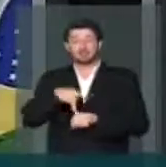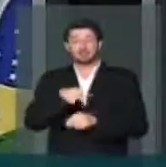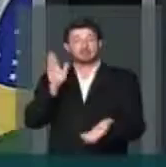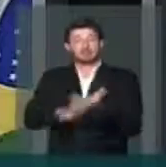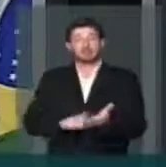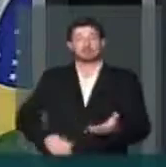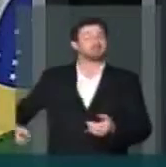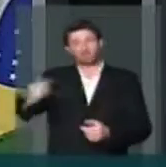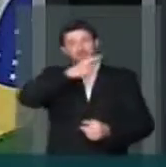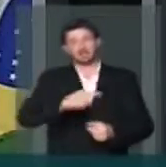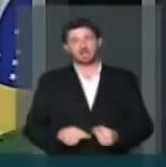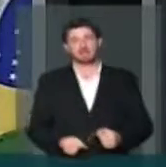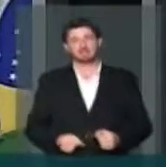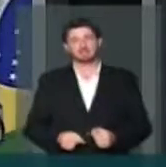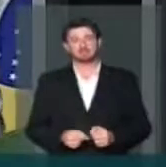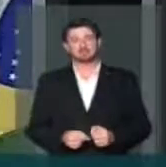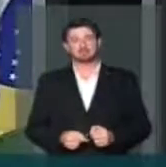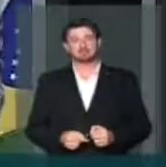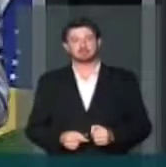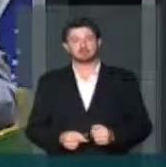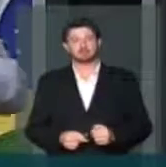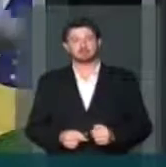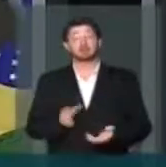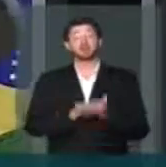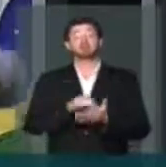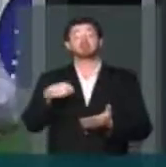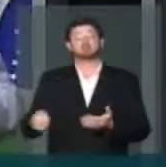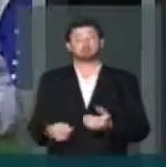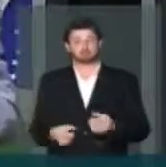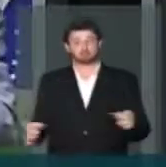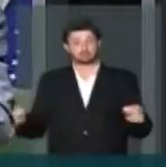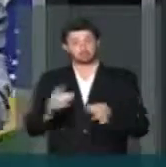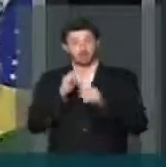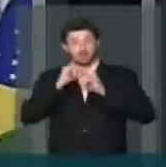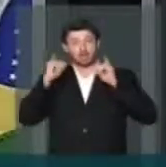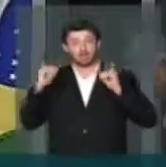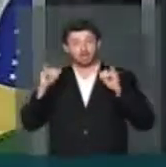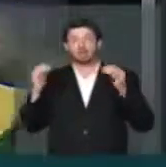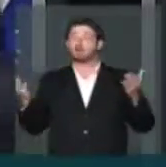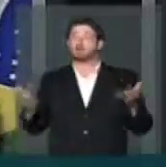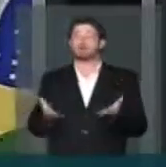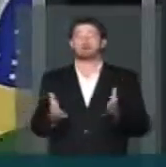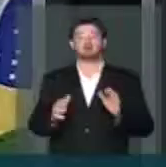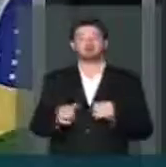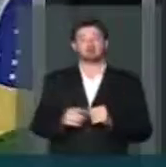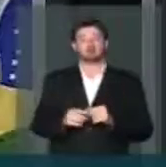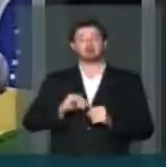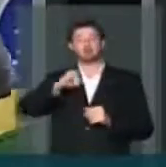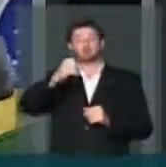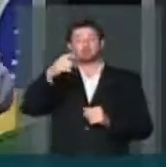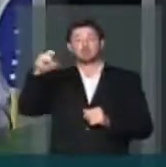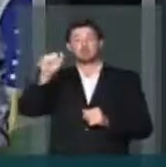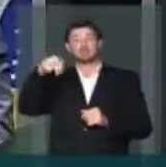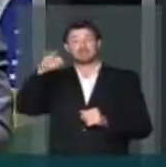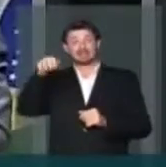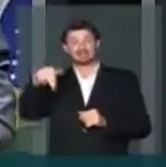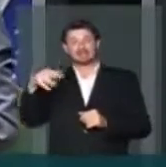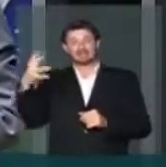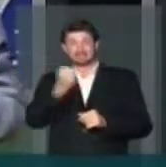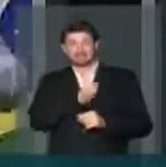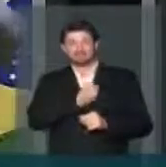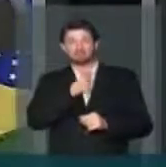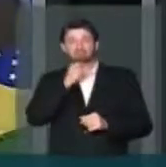nas mãos desta gente. Nas mãos de quem? Quando terminou a campanha, agora nem João Santana salva.